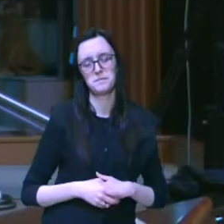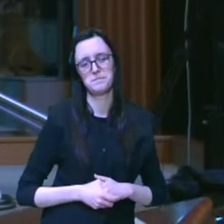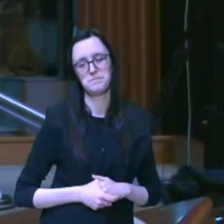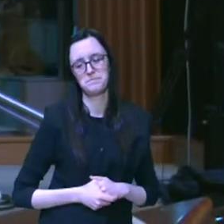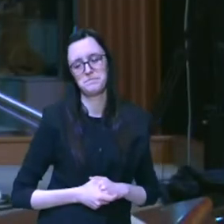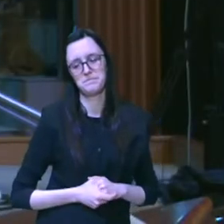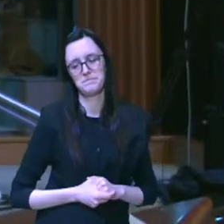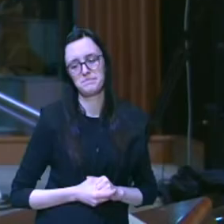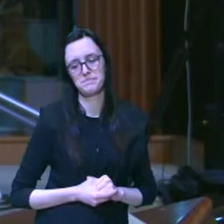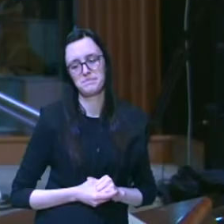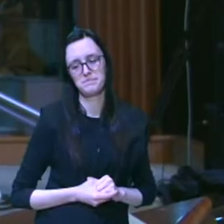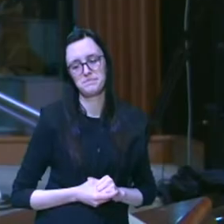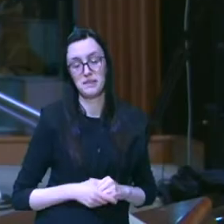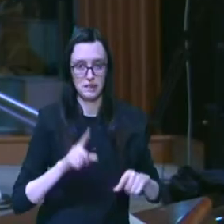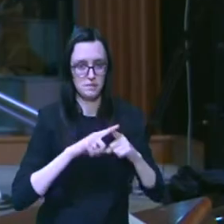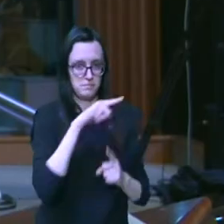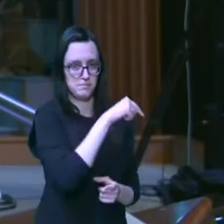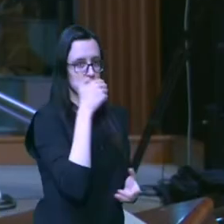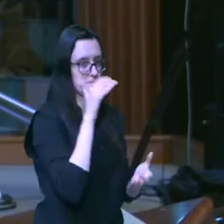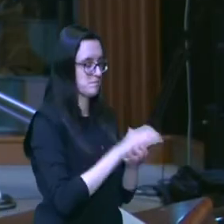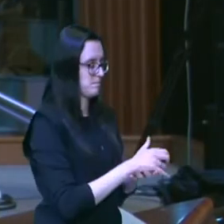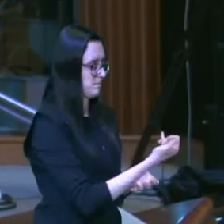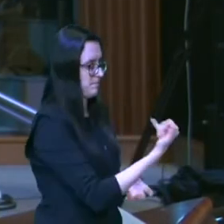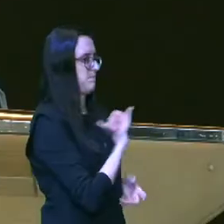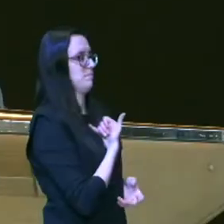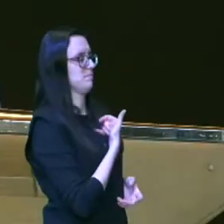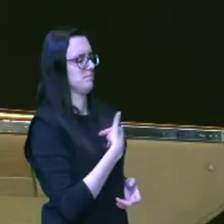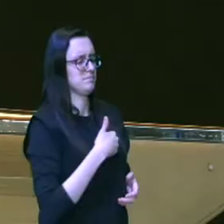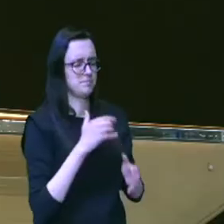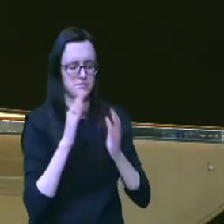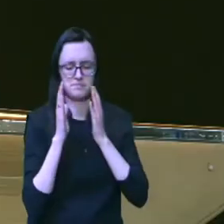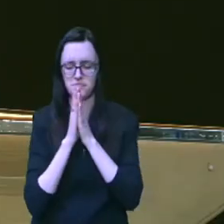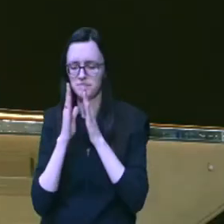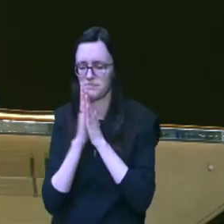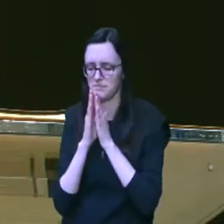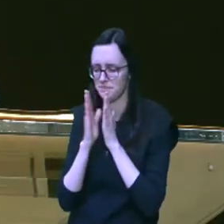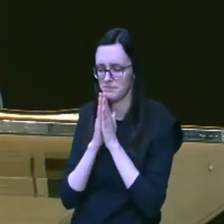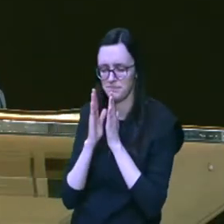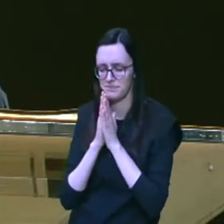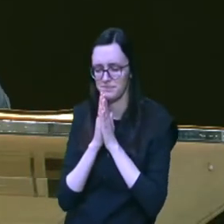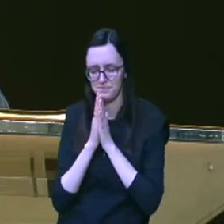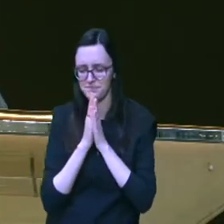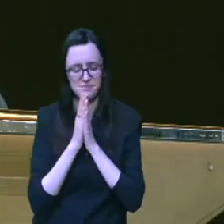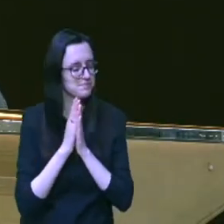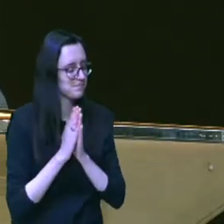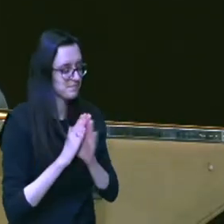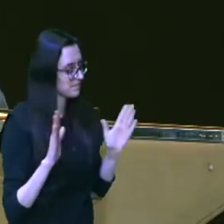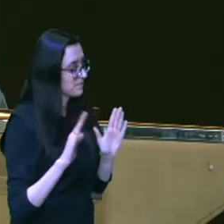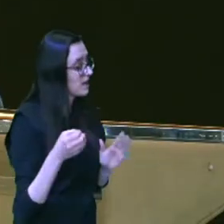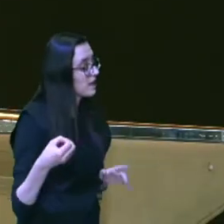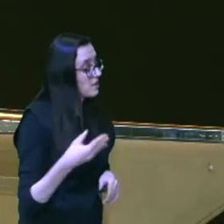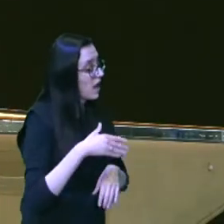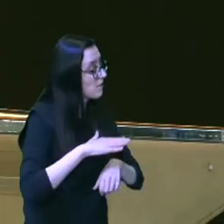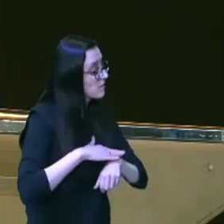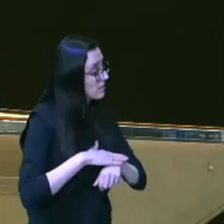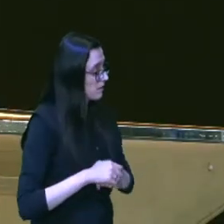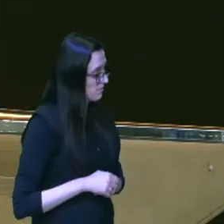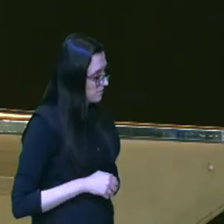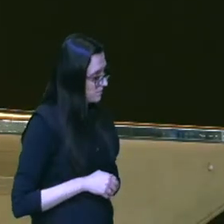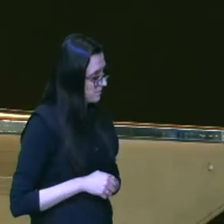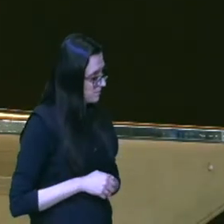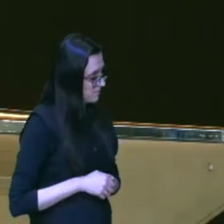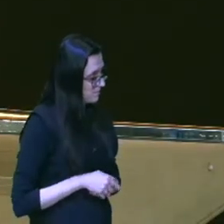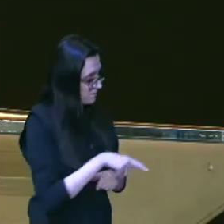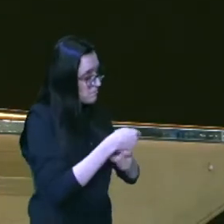mas sabe a Silmara falou aquilo e eu fui orar e Deus falou assim William é um novo tempo é hora de você